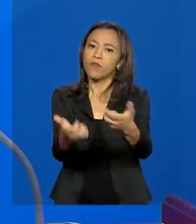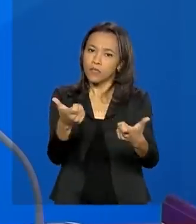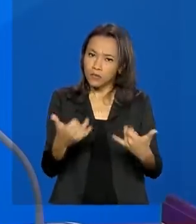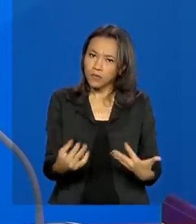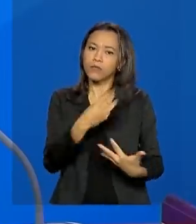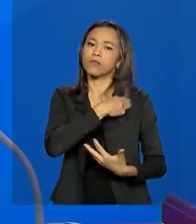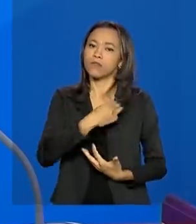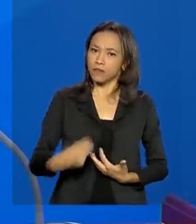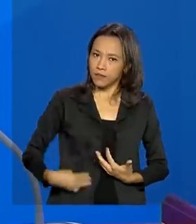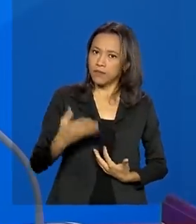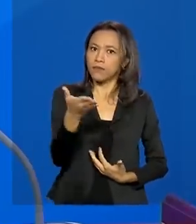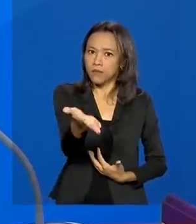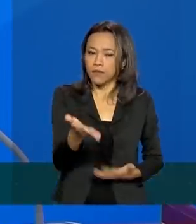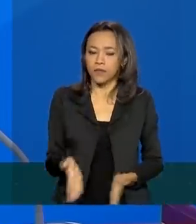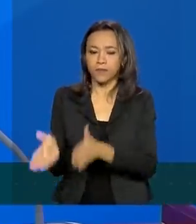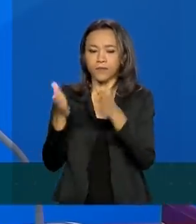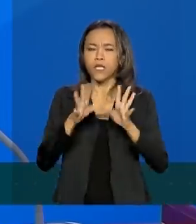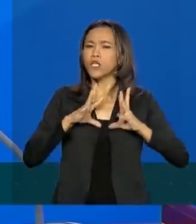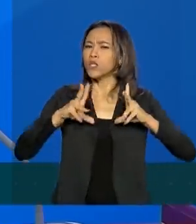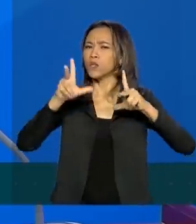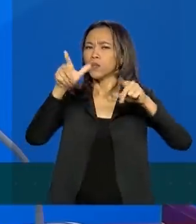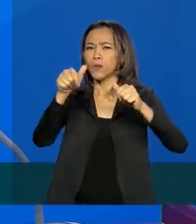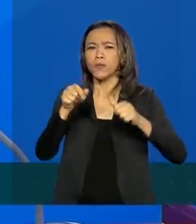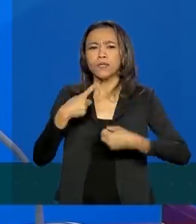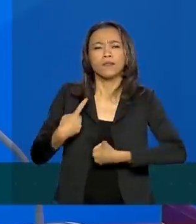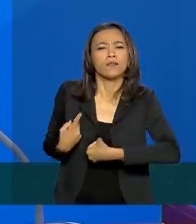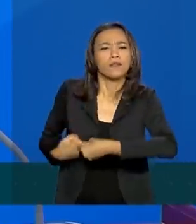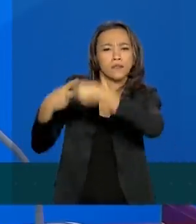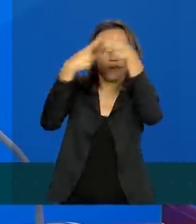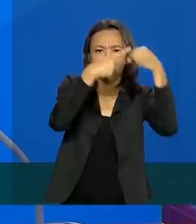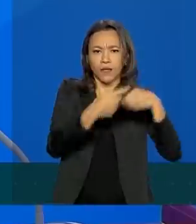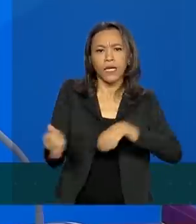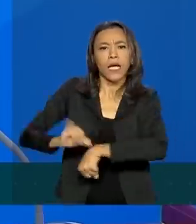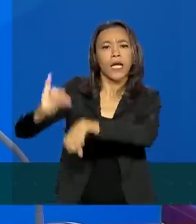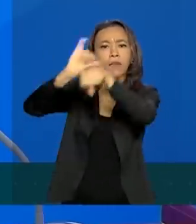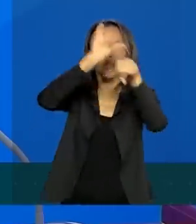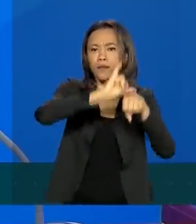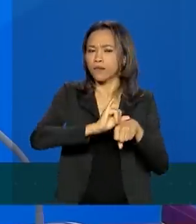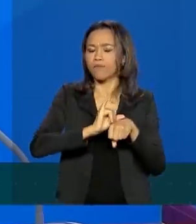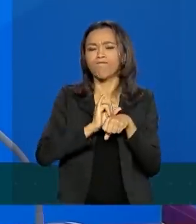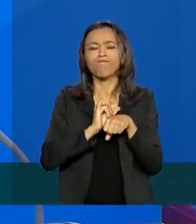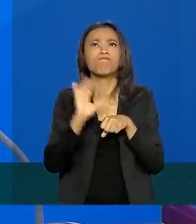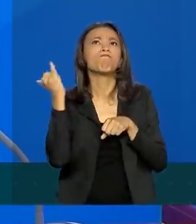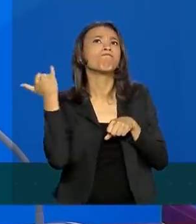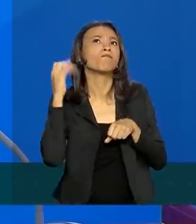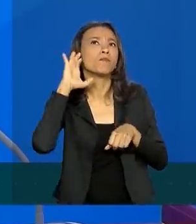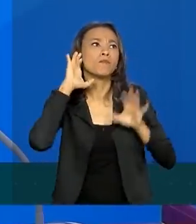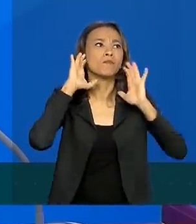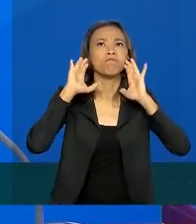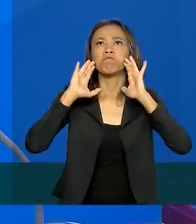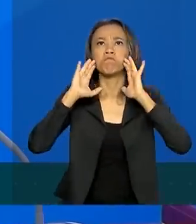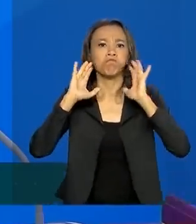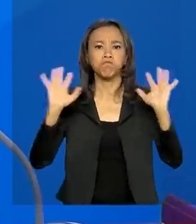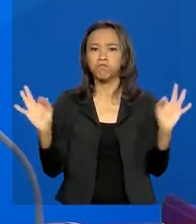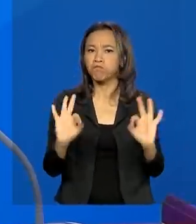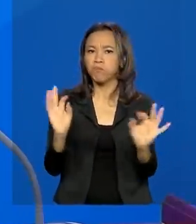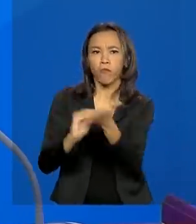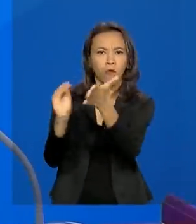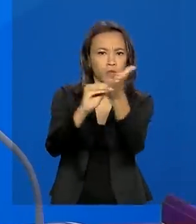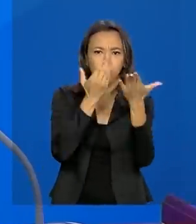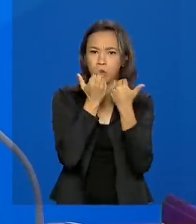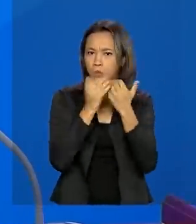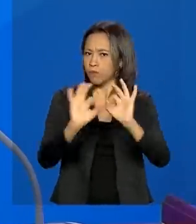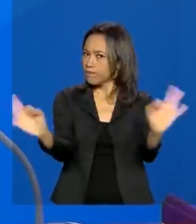Tereza Cristina. Em todas as capitais, em todas as cidades, nós não temos nenhuma notícia de que esteja faltando